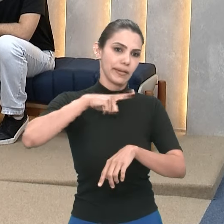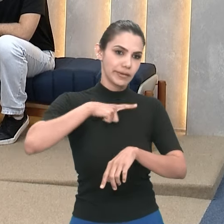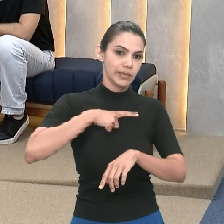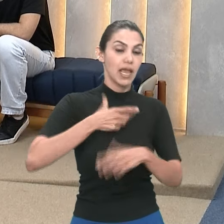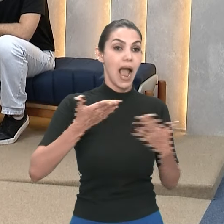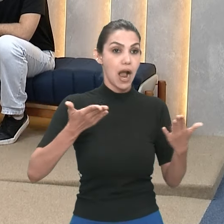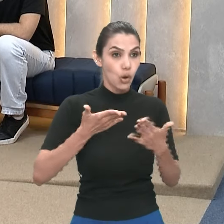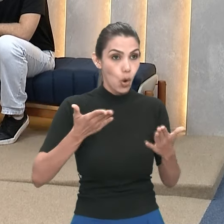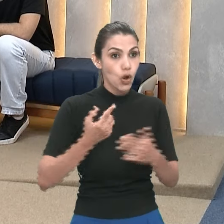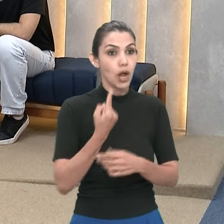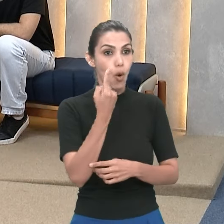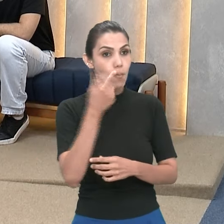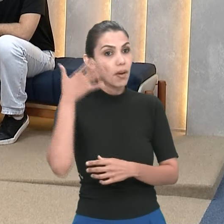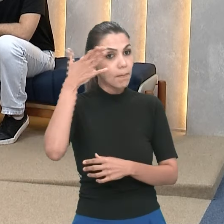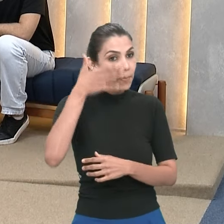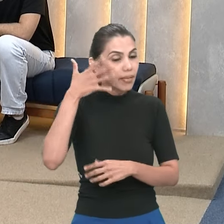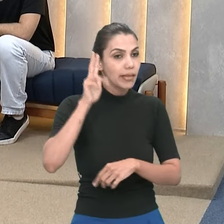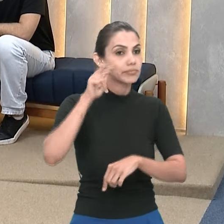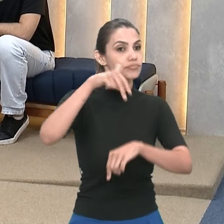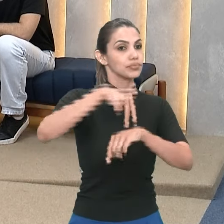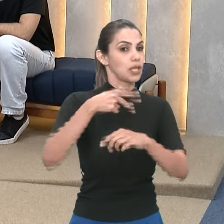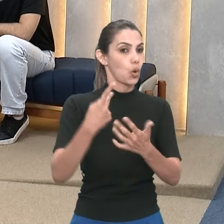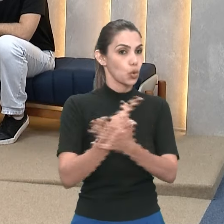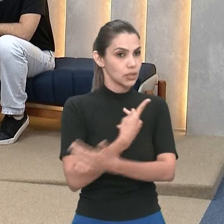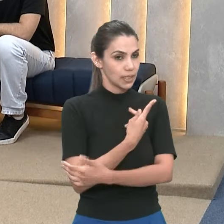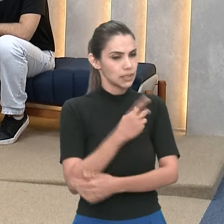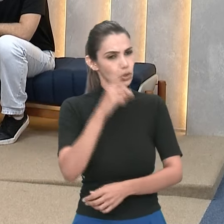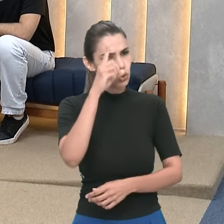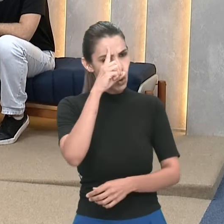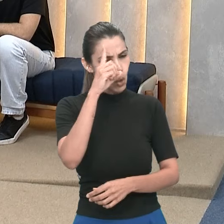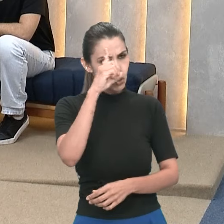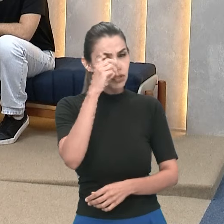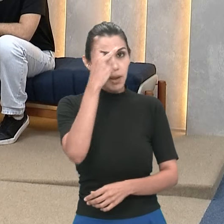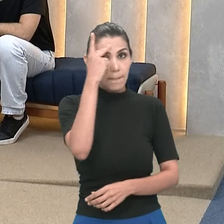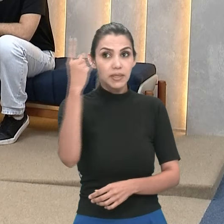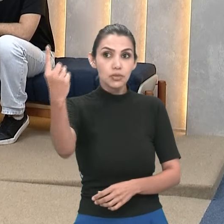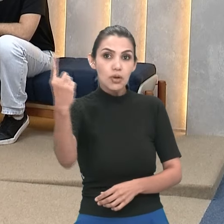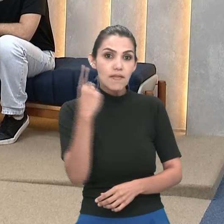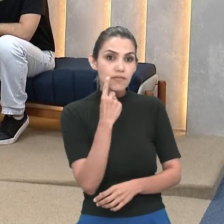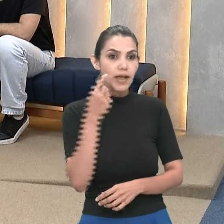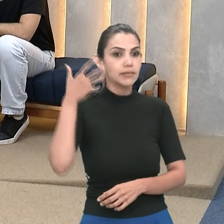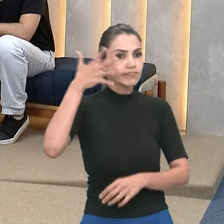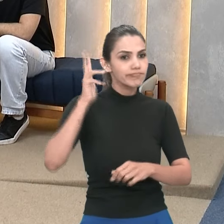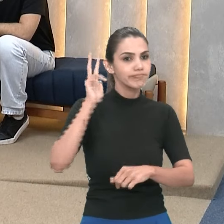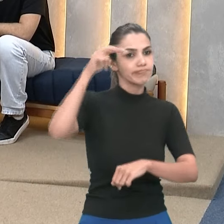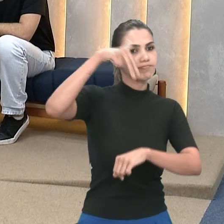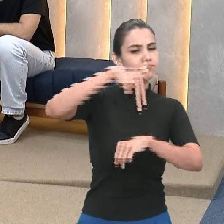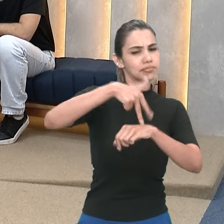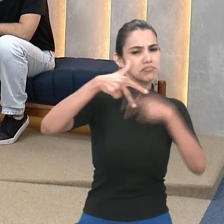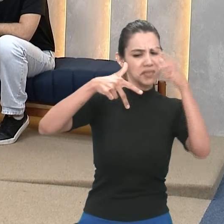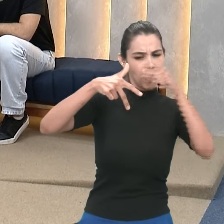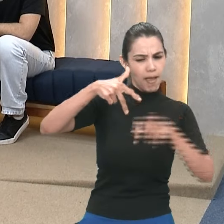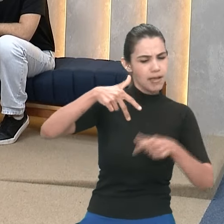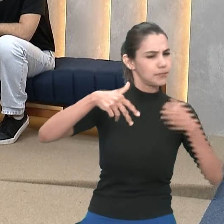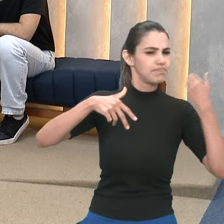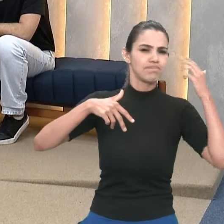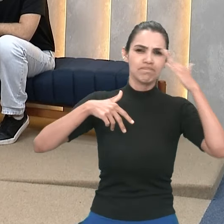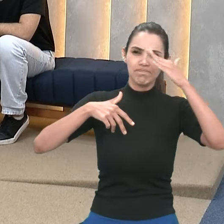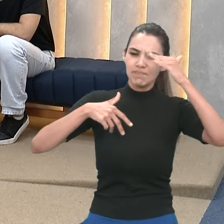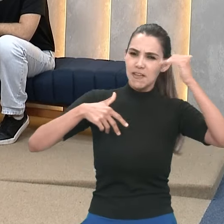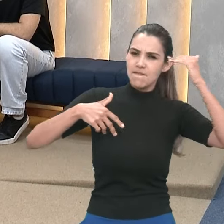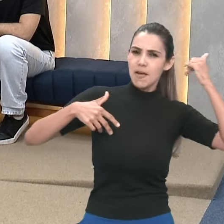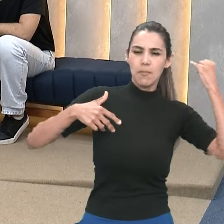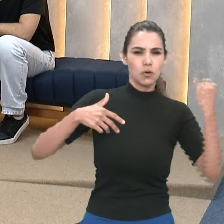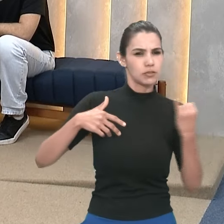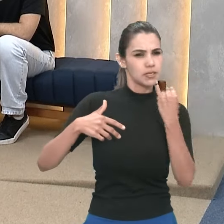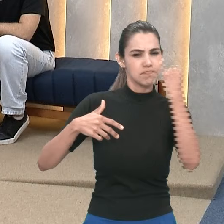por dia e sempre os palestrantes que vêm ao nosso congresso são pessoas de muita importância, de muita atuação na